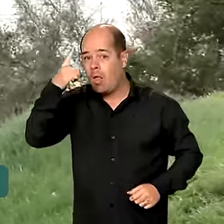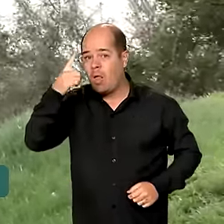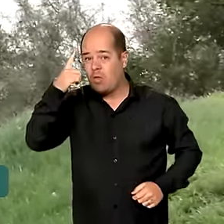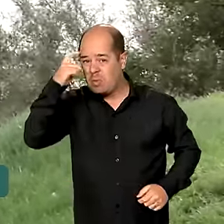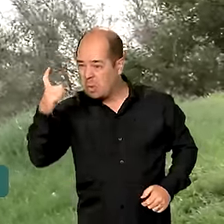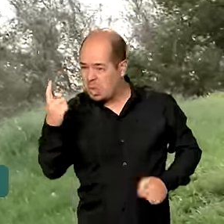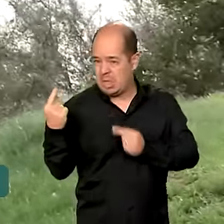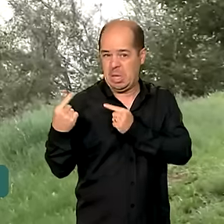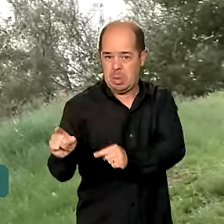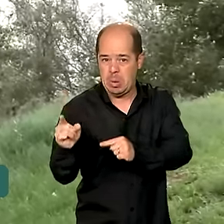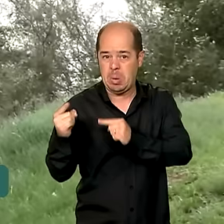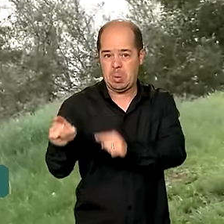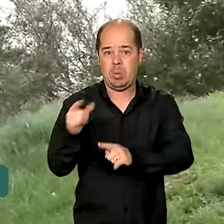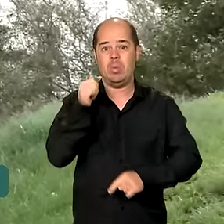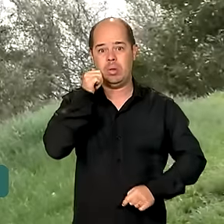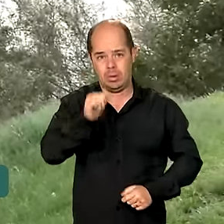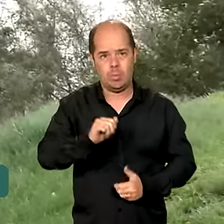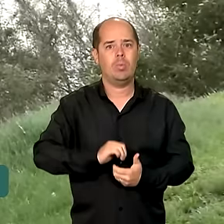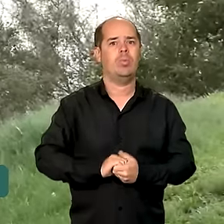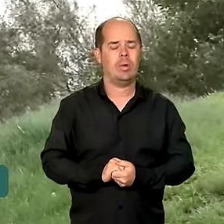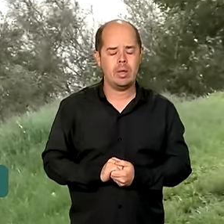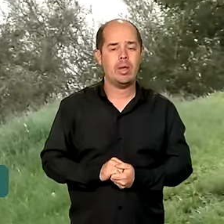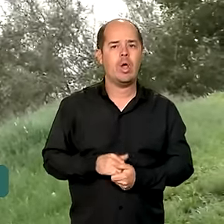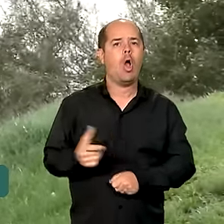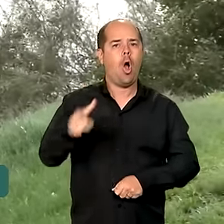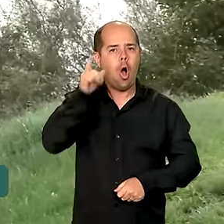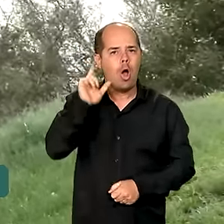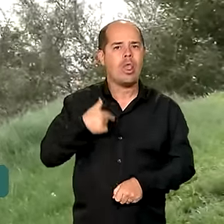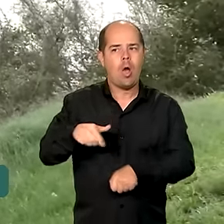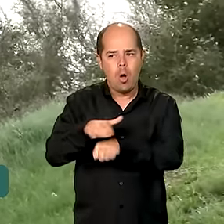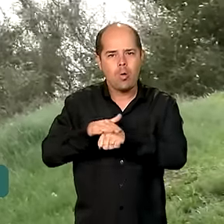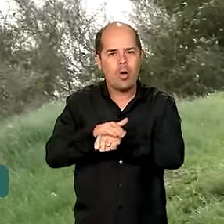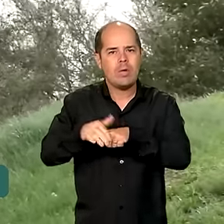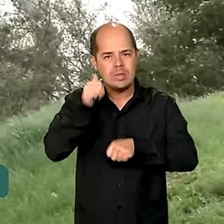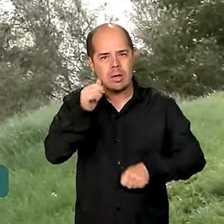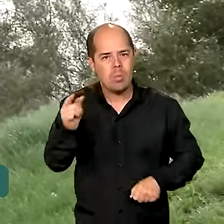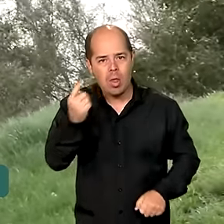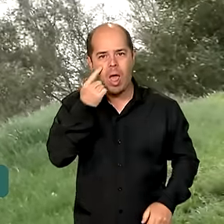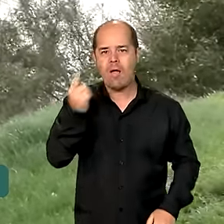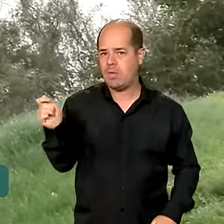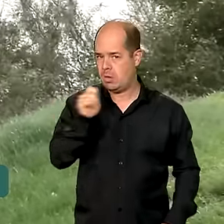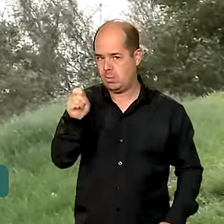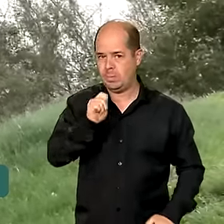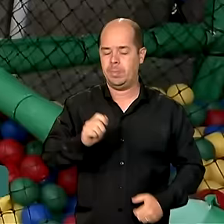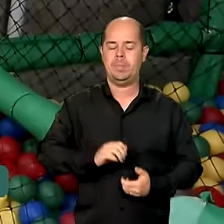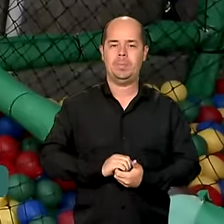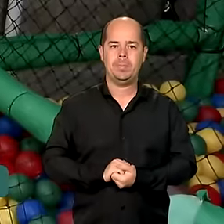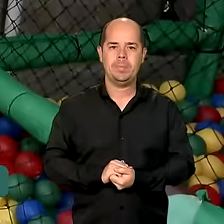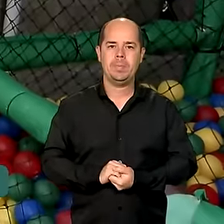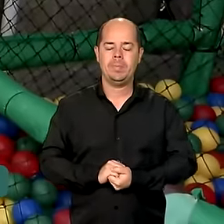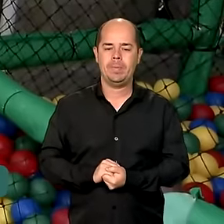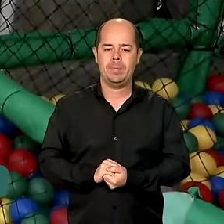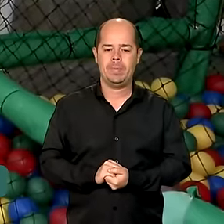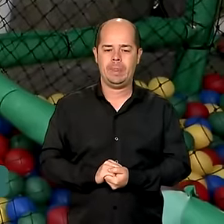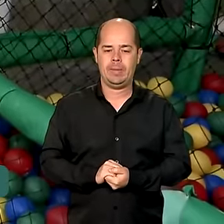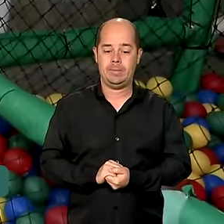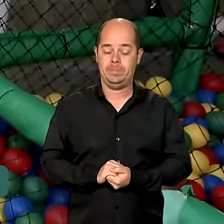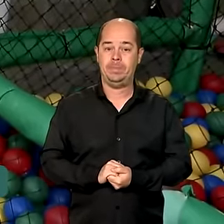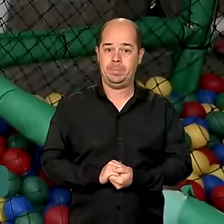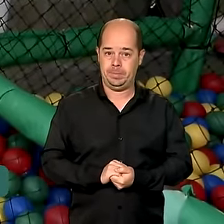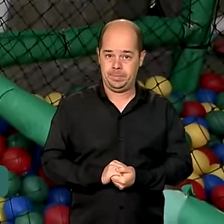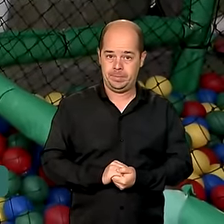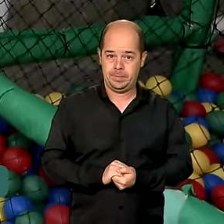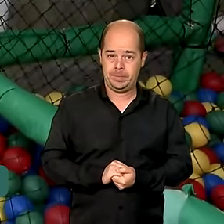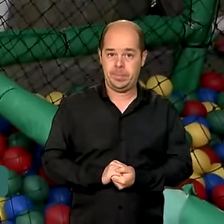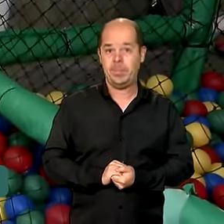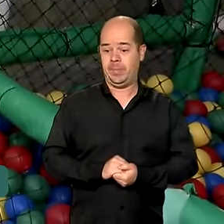algumas dessas pessoas que agora tentam reconstruir a vida. Vamos ver na reportagem. Ao lado de